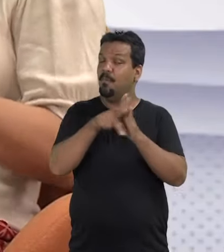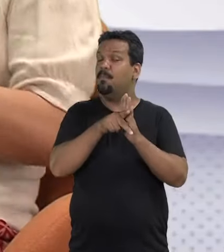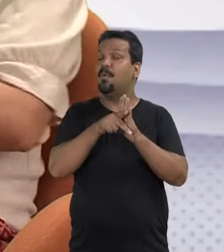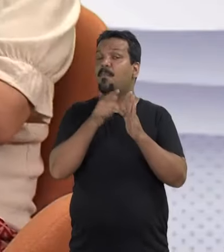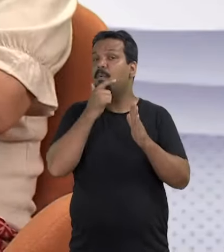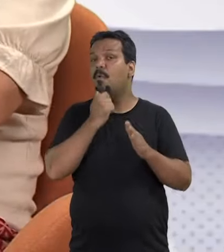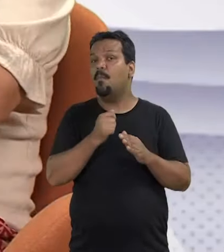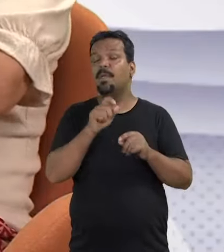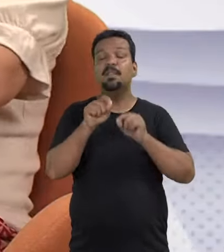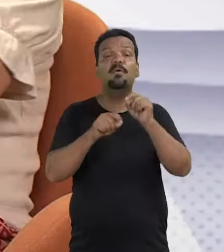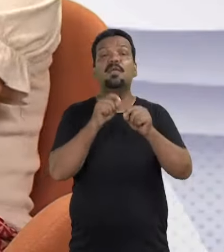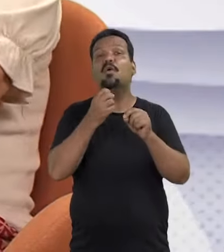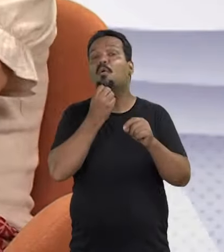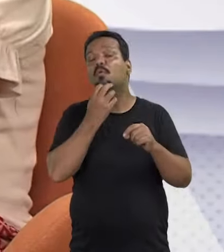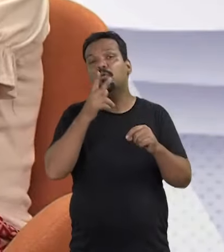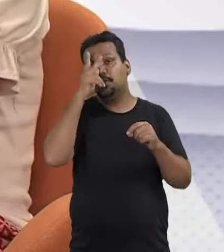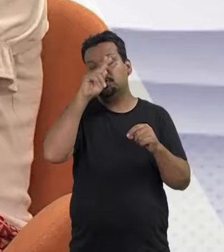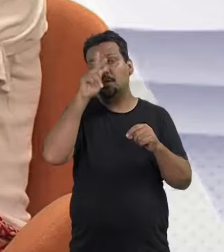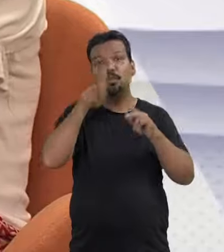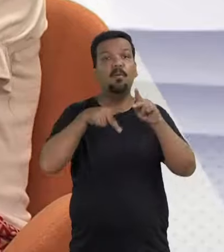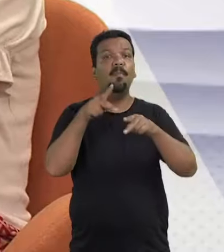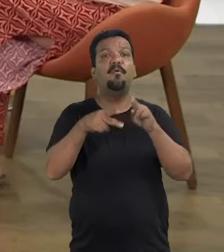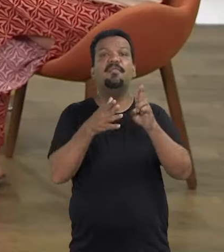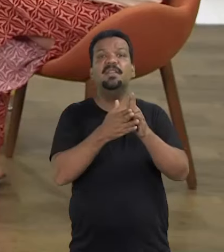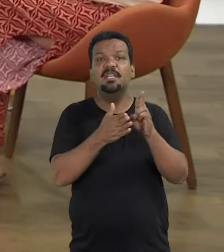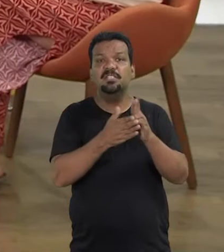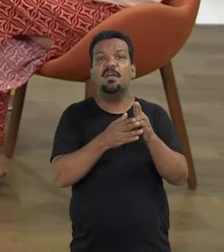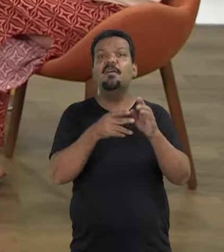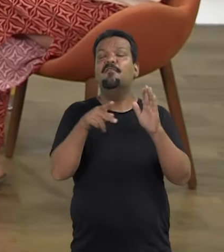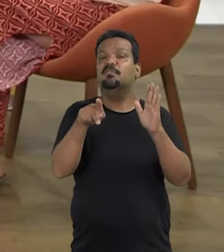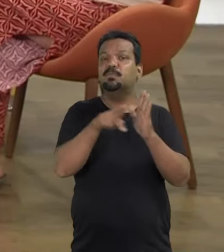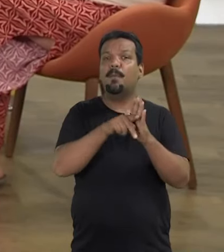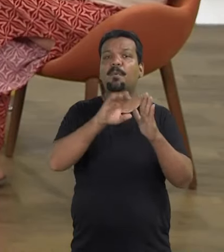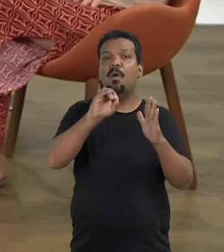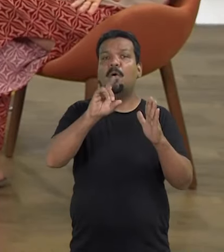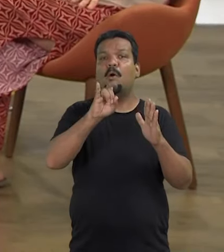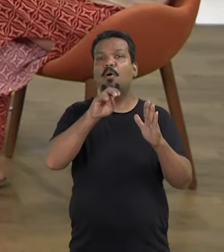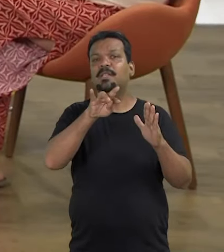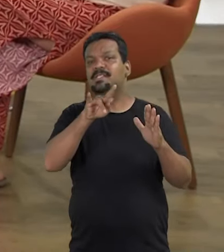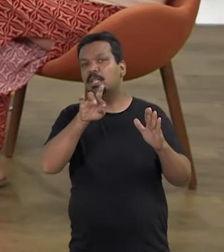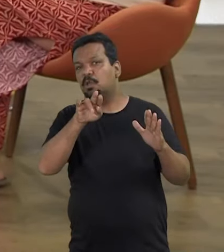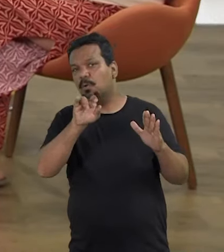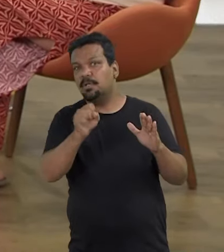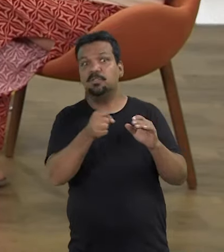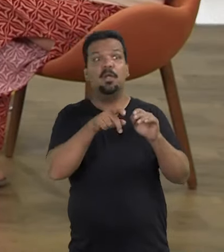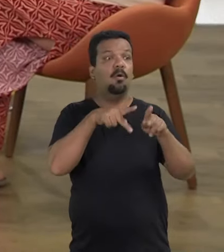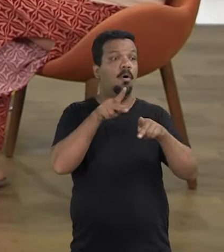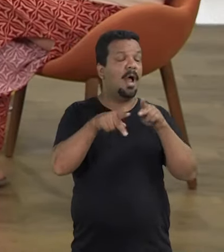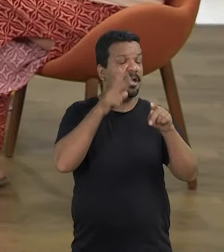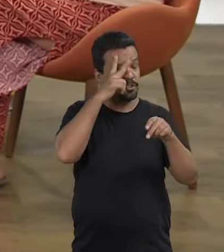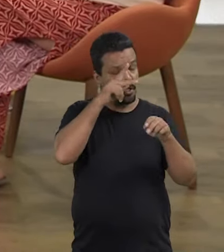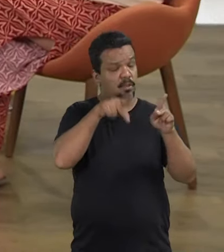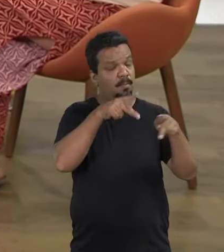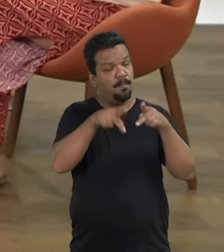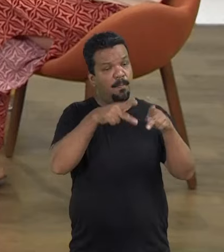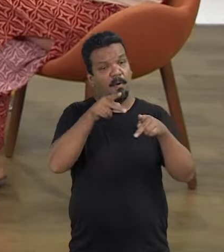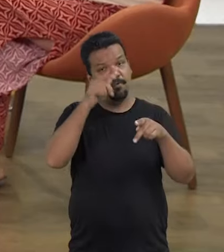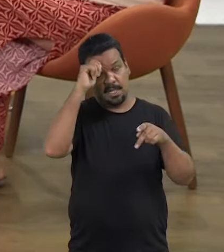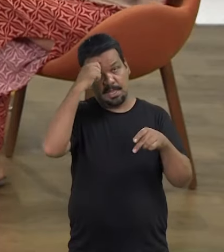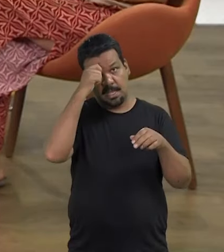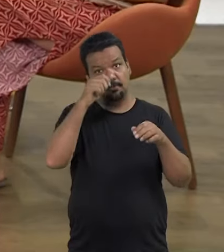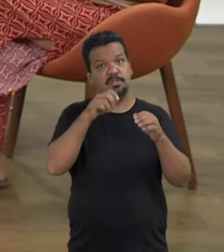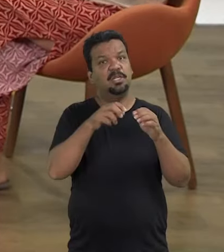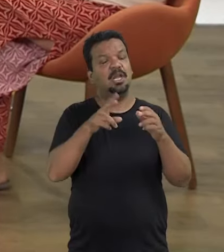os homens. Assim como quem contou a história dos povos indígenas foram os colonizadores, quem contou a história dos povos negros